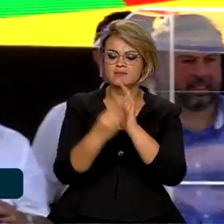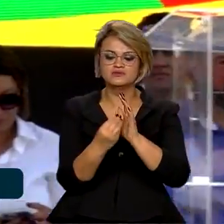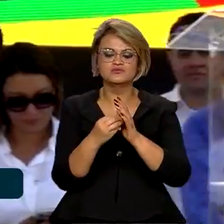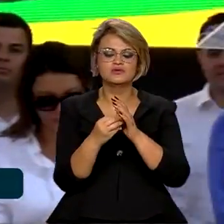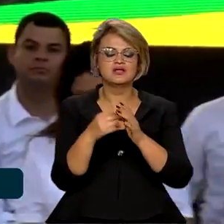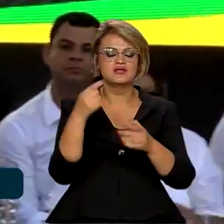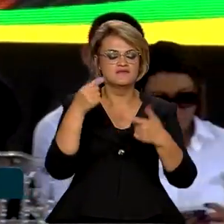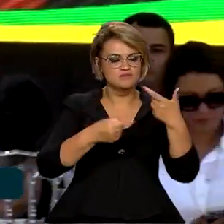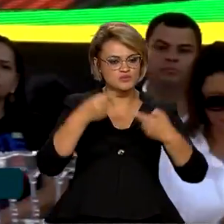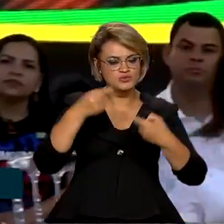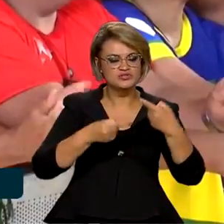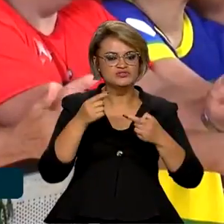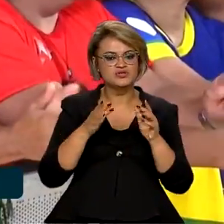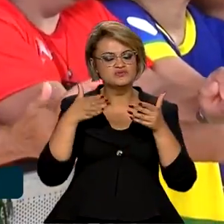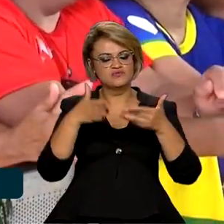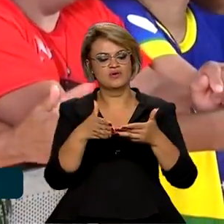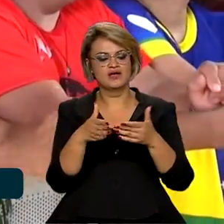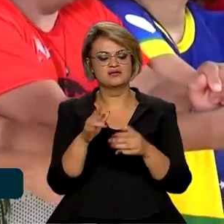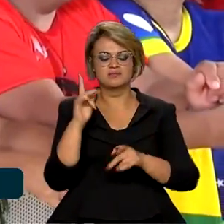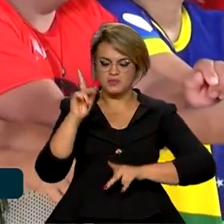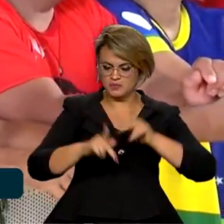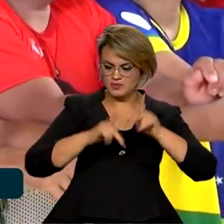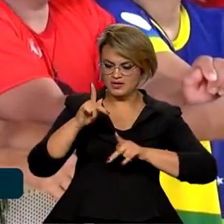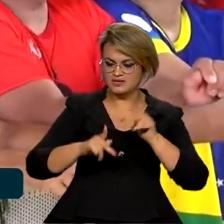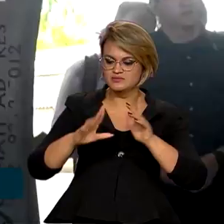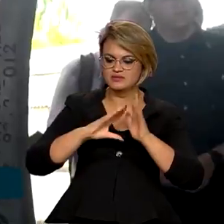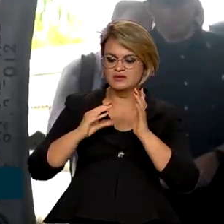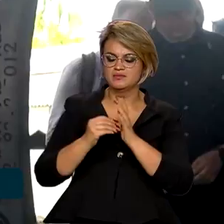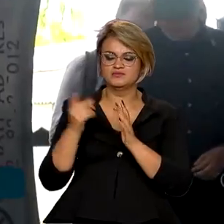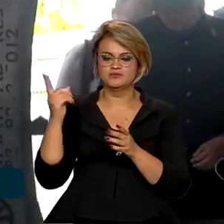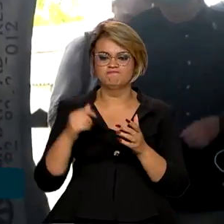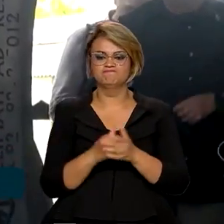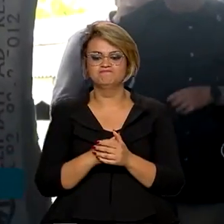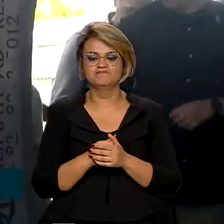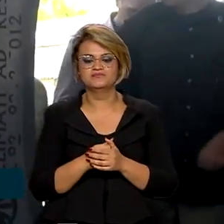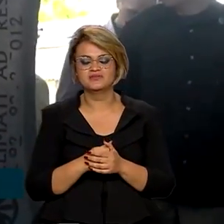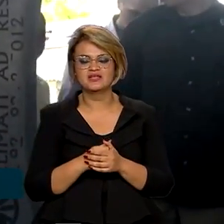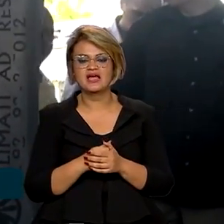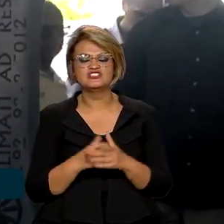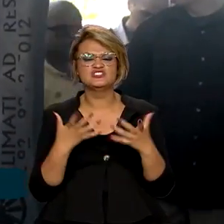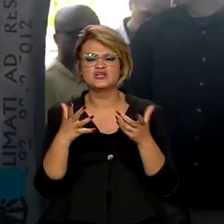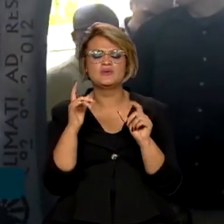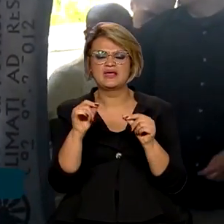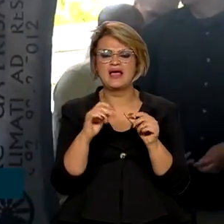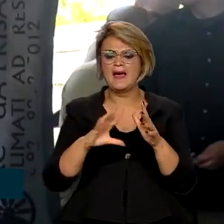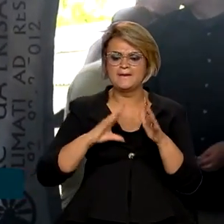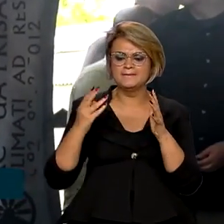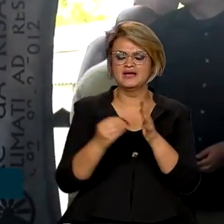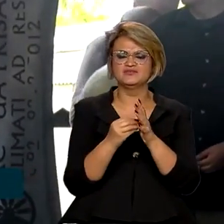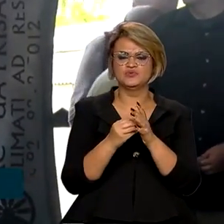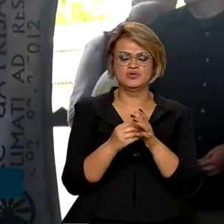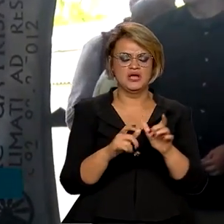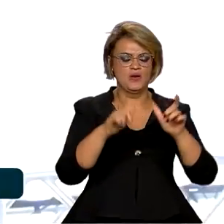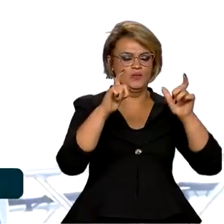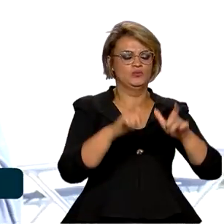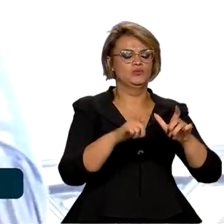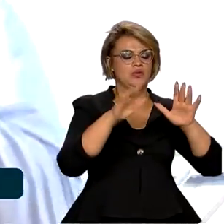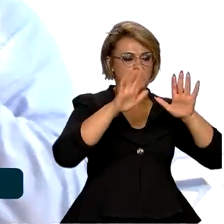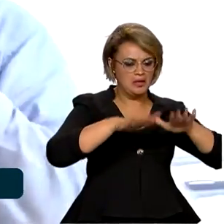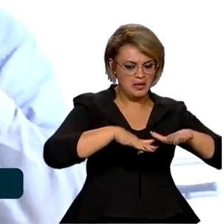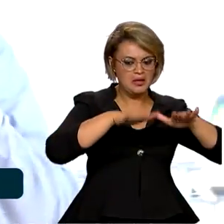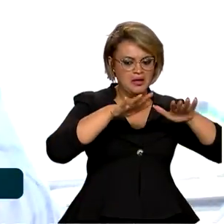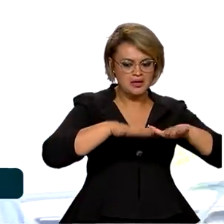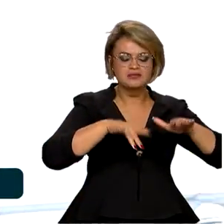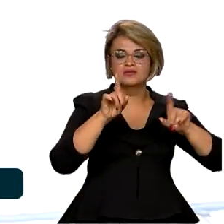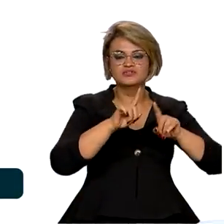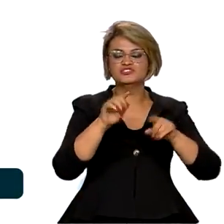políticas voltadas à população amazônica. A gente não quer transformar a Amazônia num santuário, que a gente quer